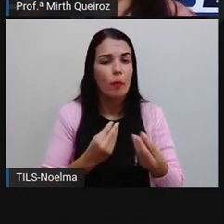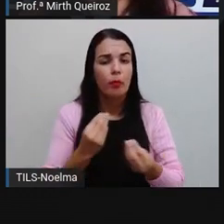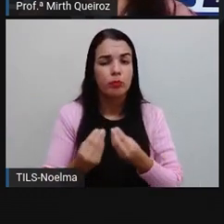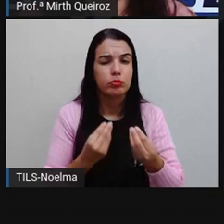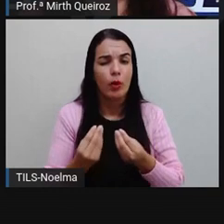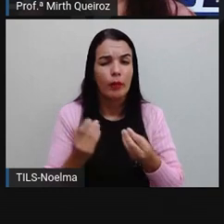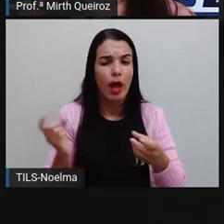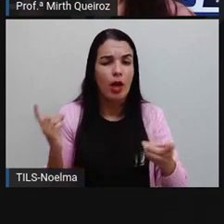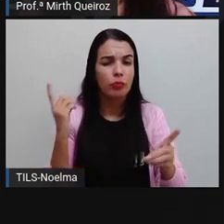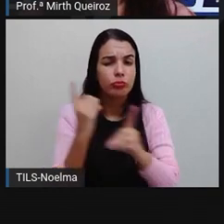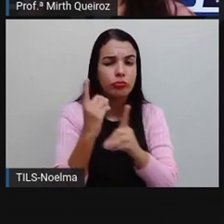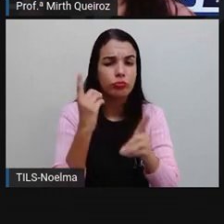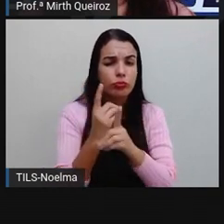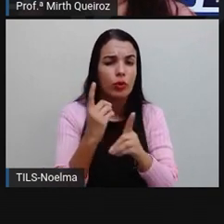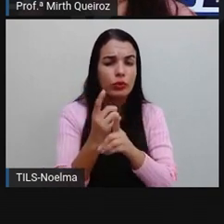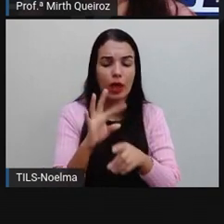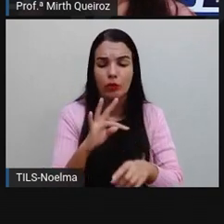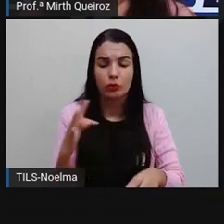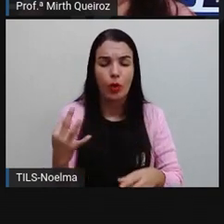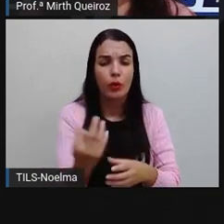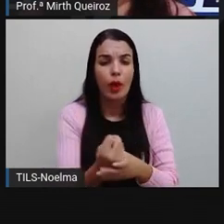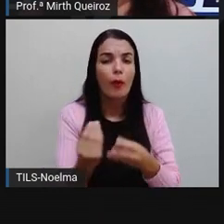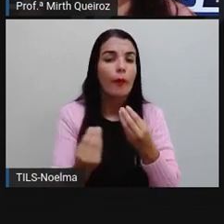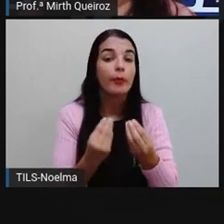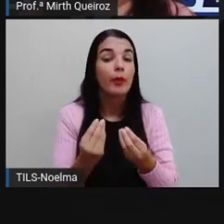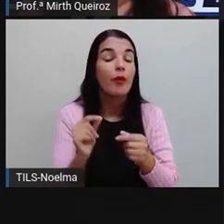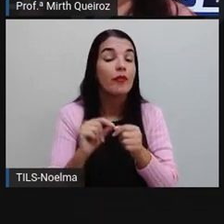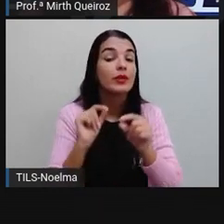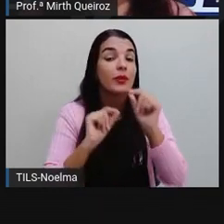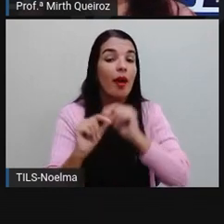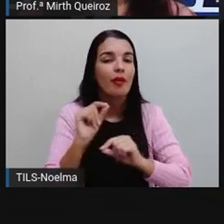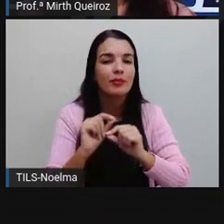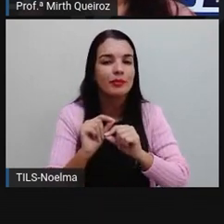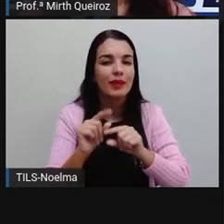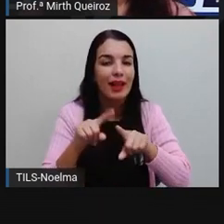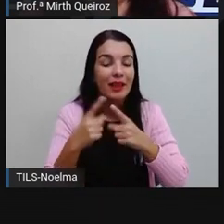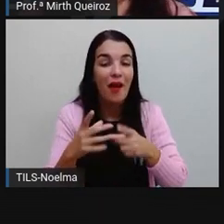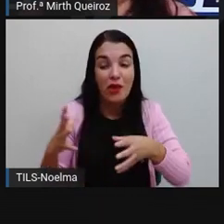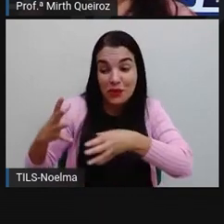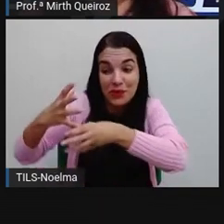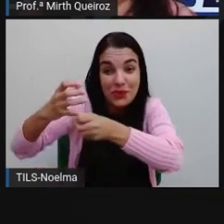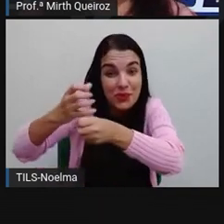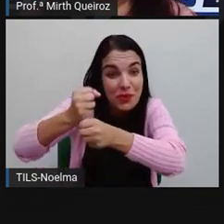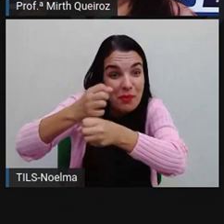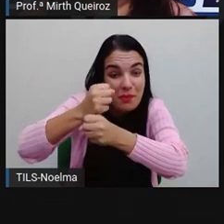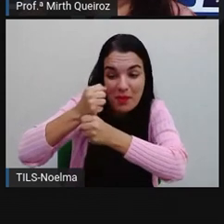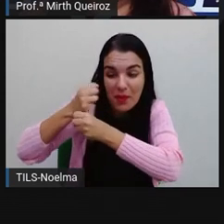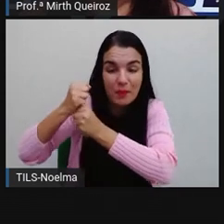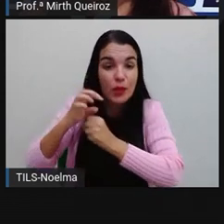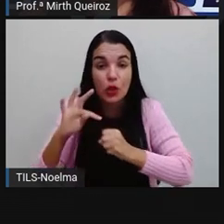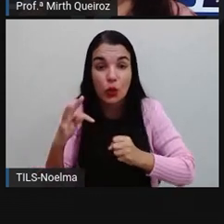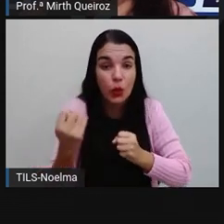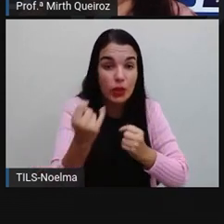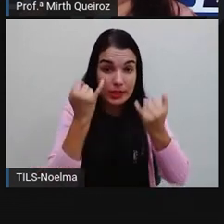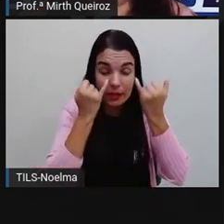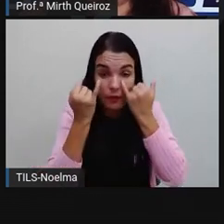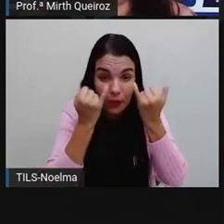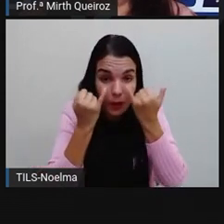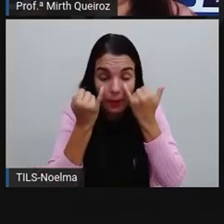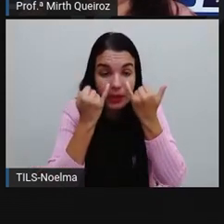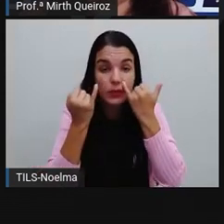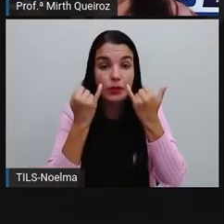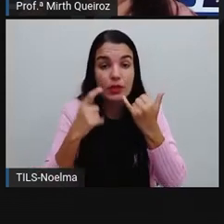fez para encontrar esse total? Nós utilizamos aí a adição. Nós somamos todas as